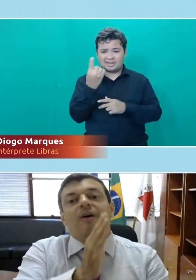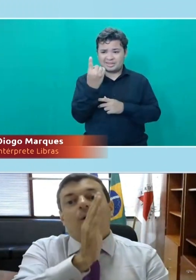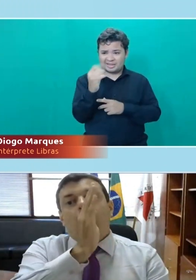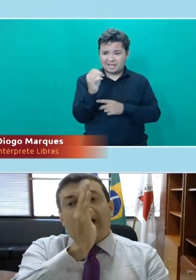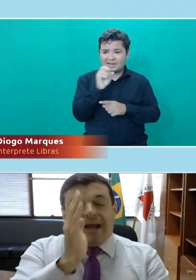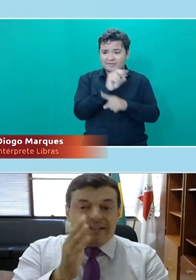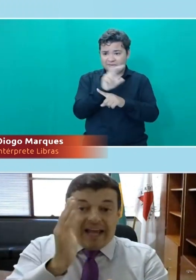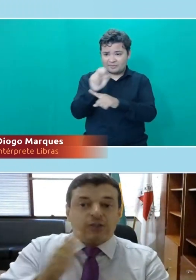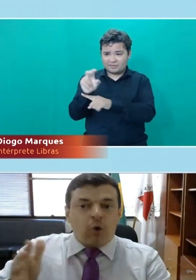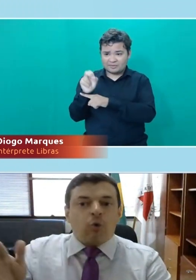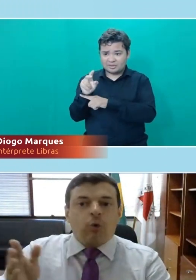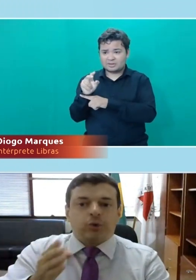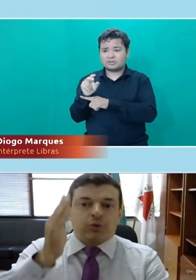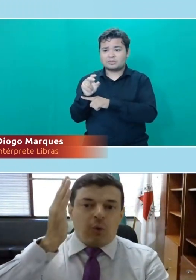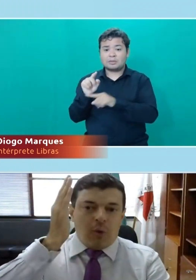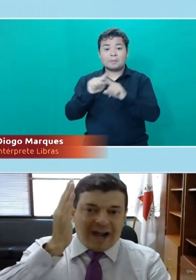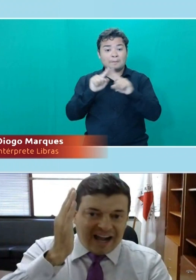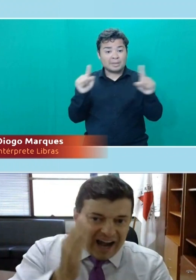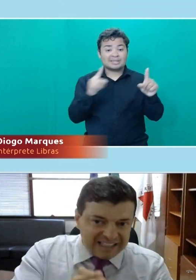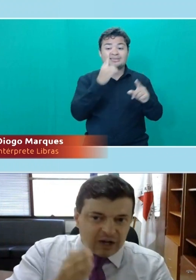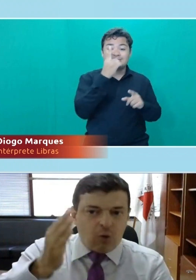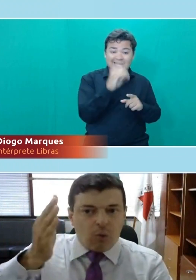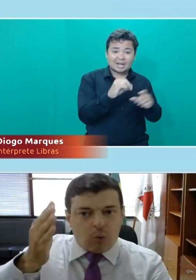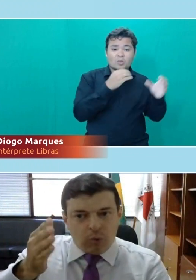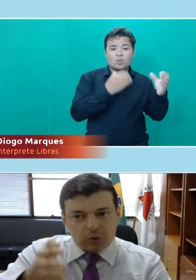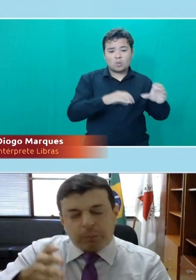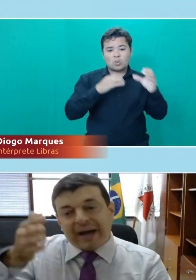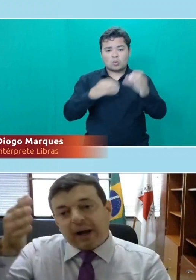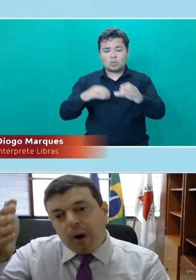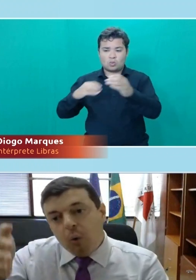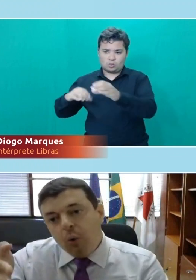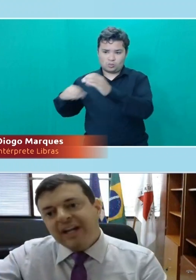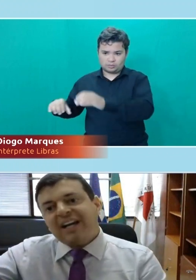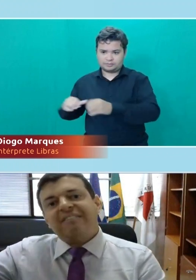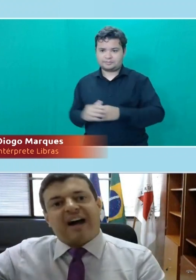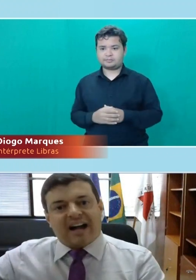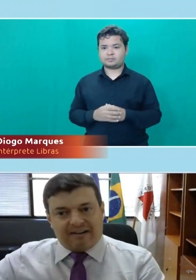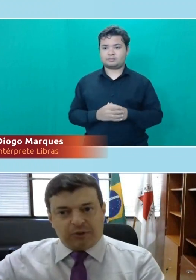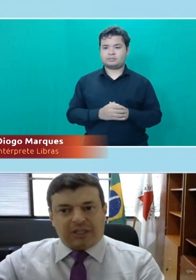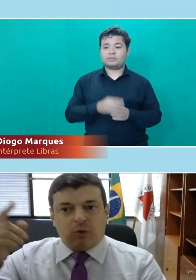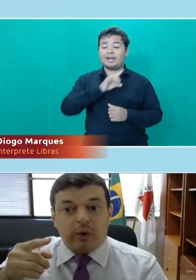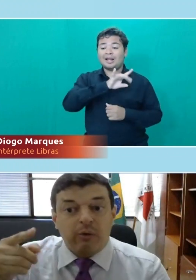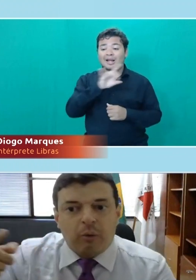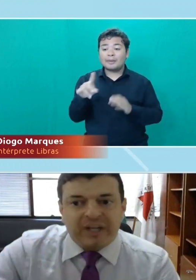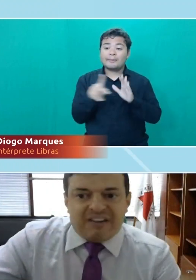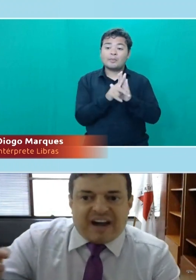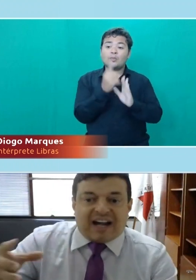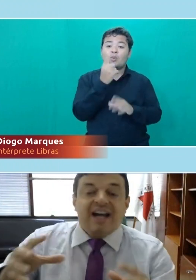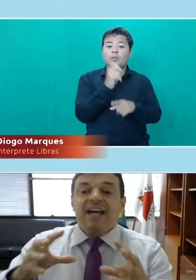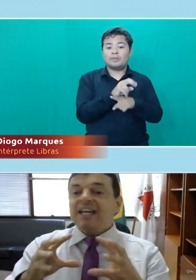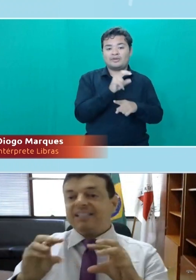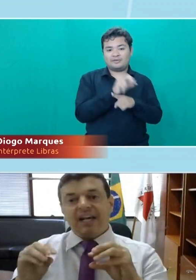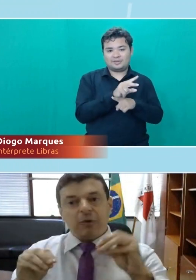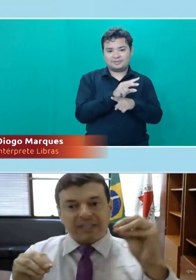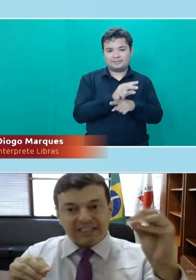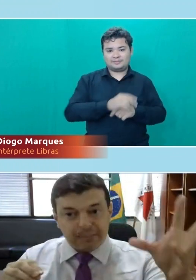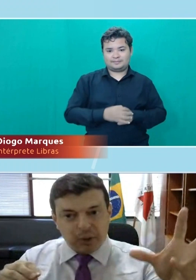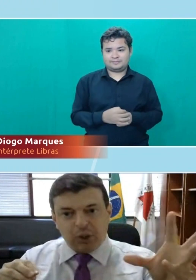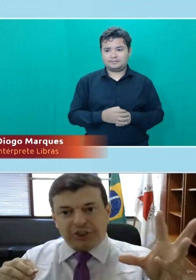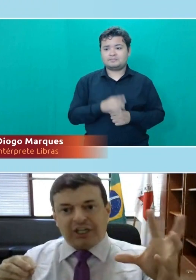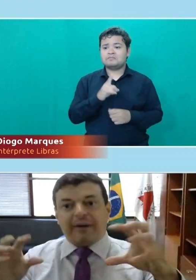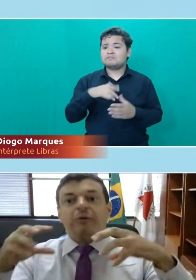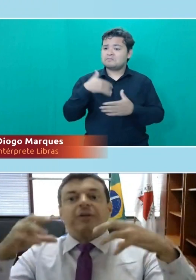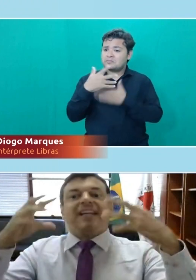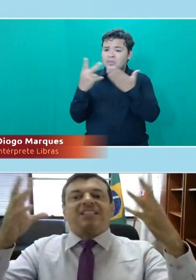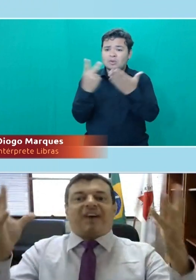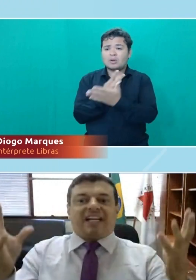eram 10 concursos. Cada concurso para uma única vaga. Você concorriu uma única vaga. E assim acontece